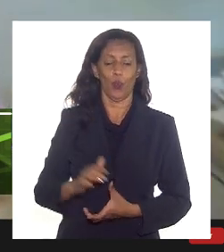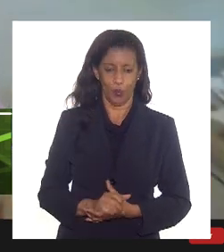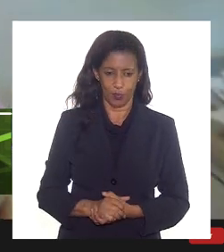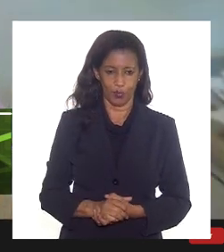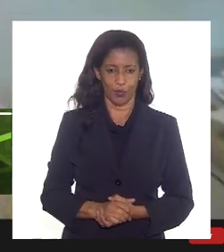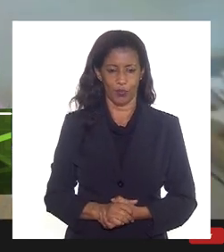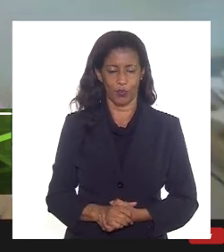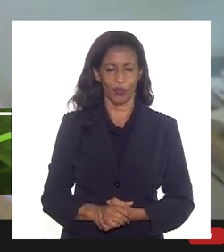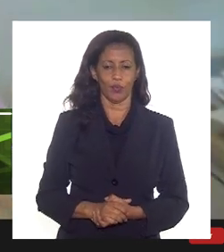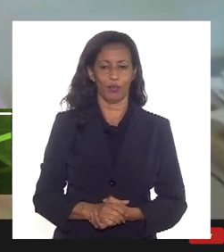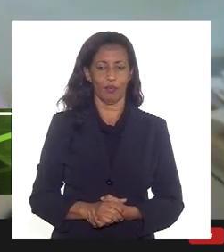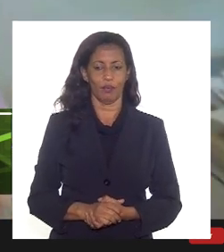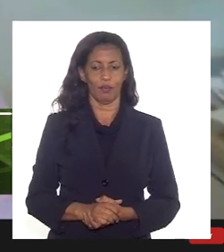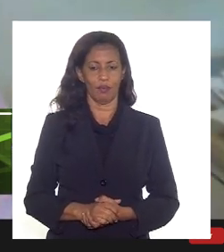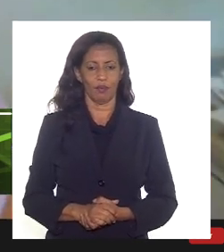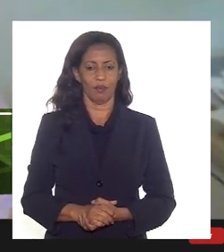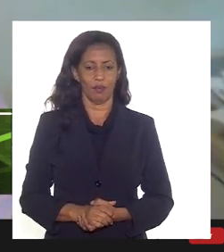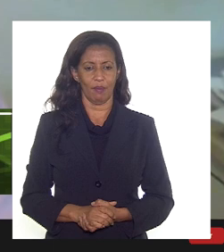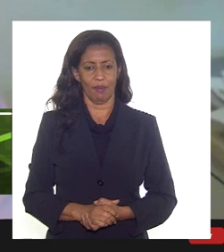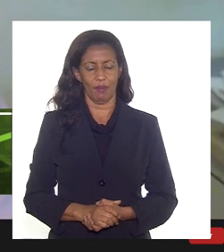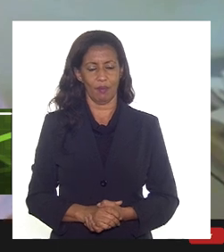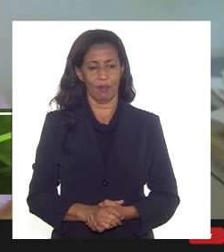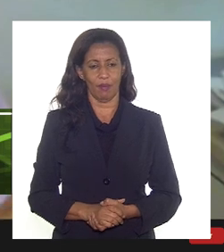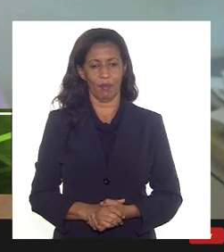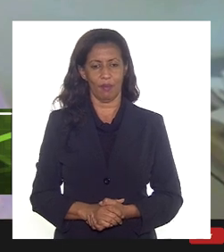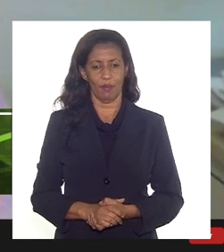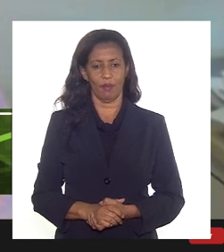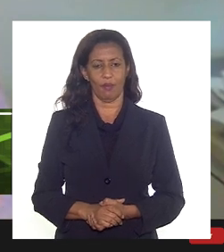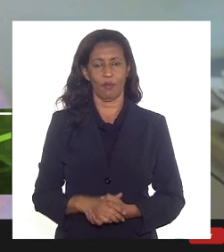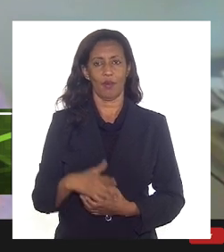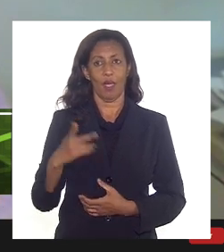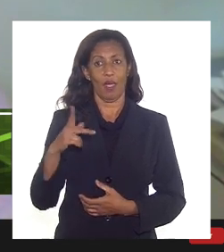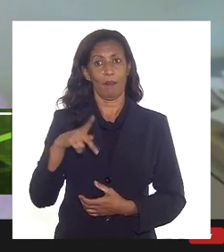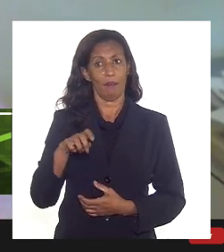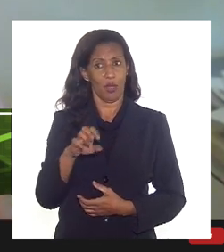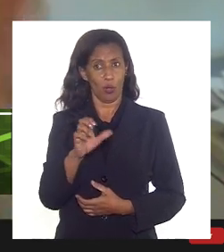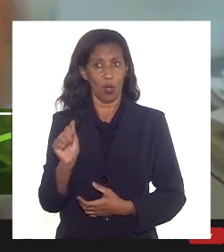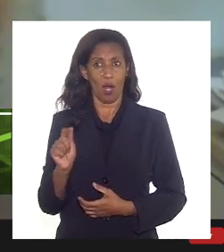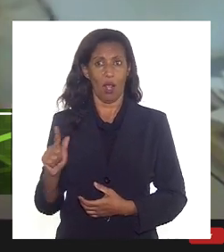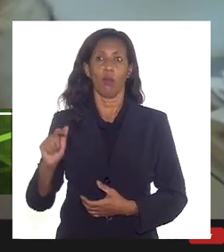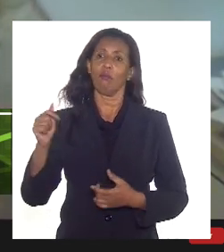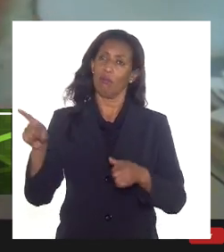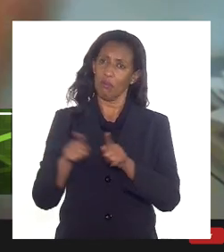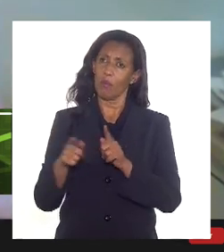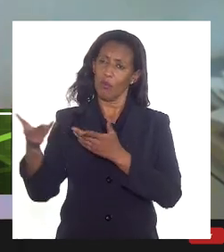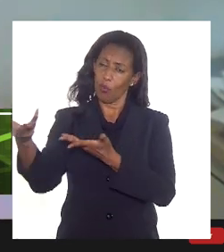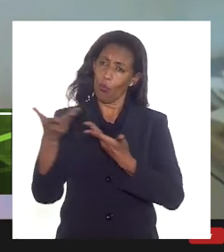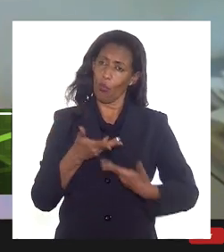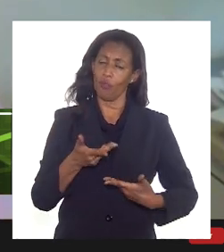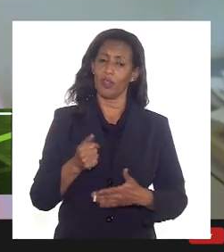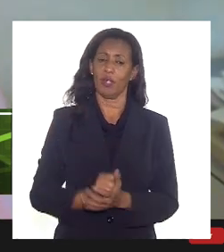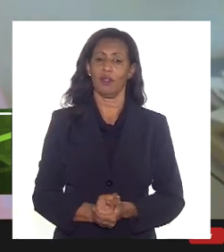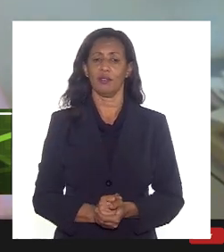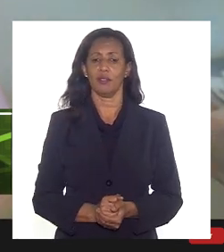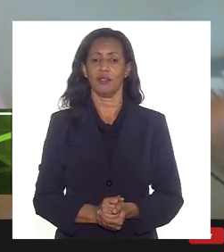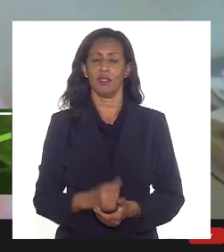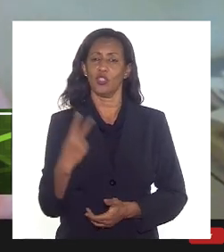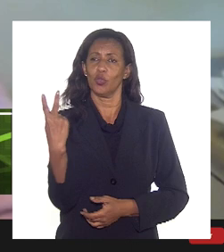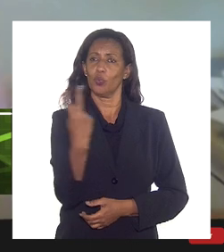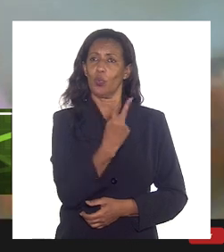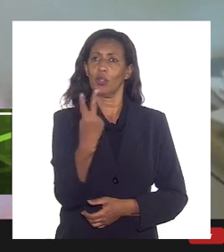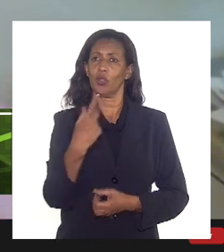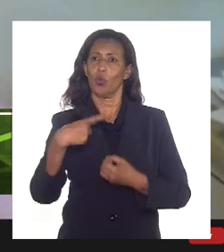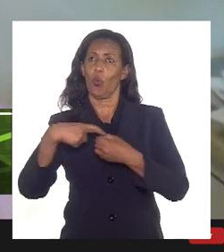falando também a assessoria, concomitantemente a Petrogal, porque a gente esgota as duas